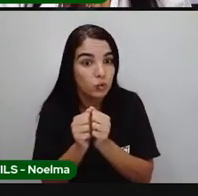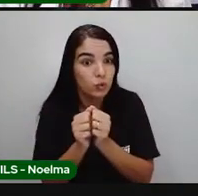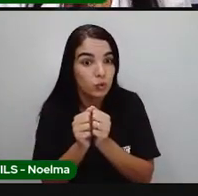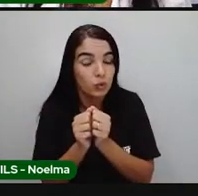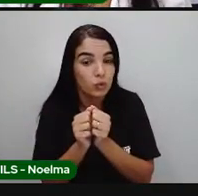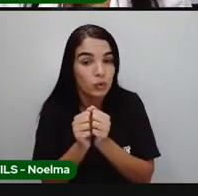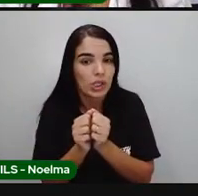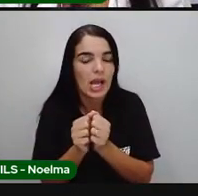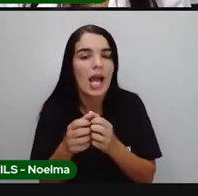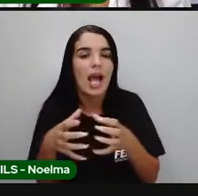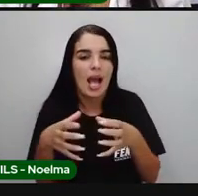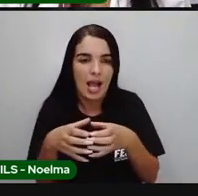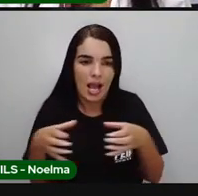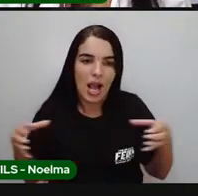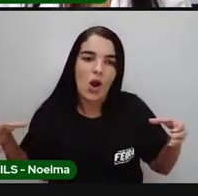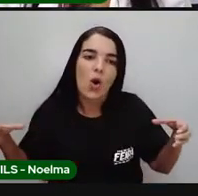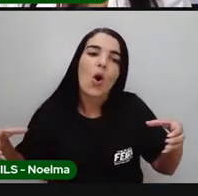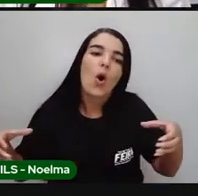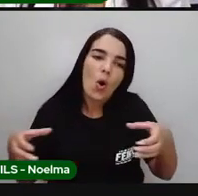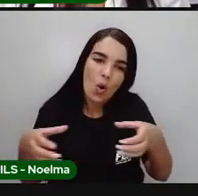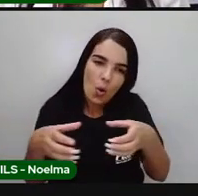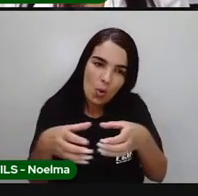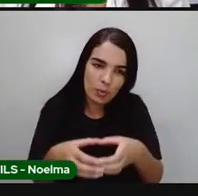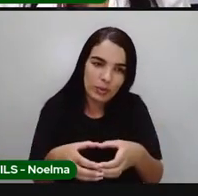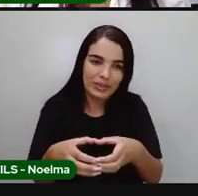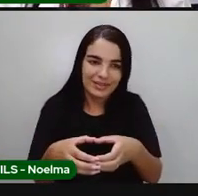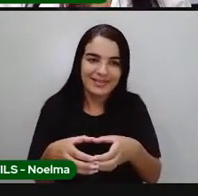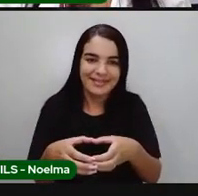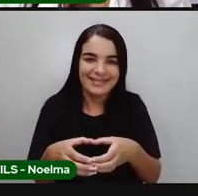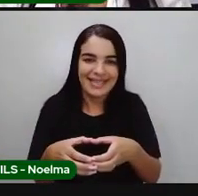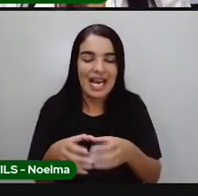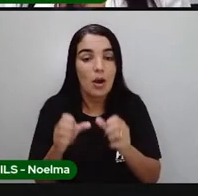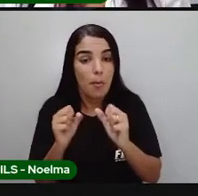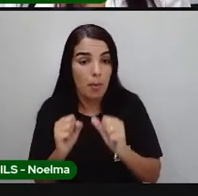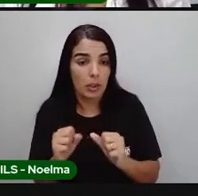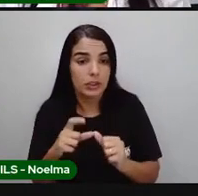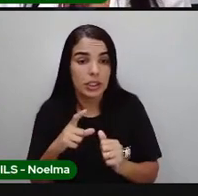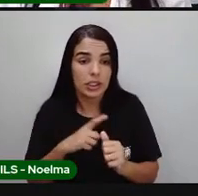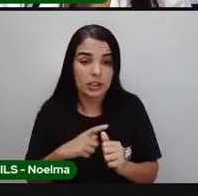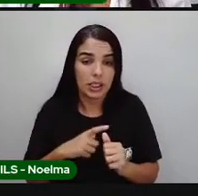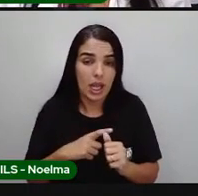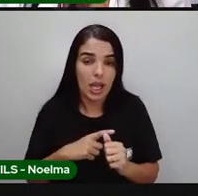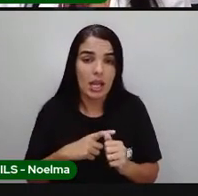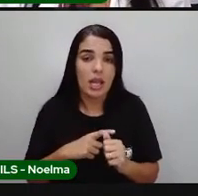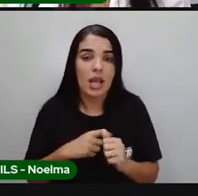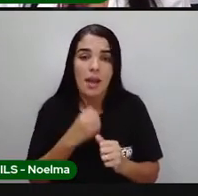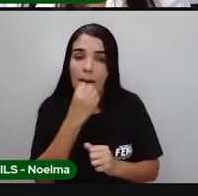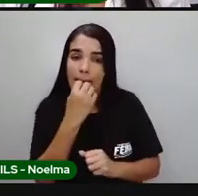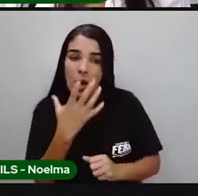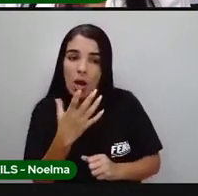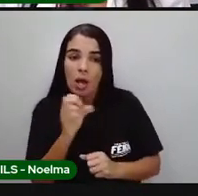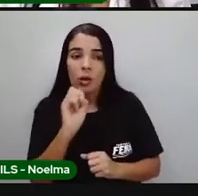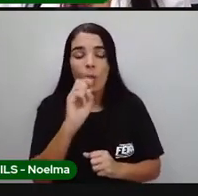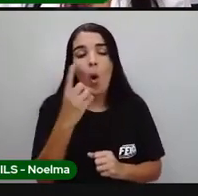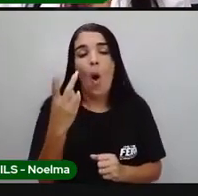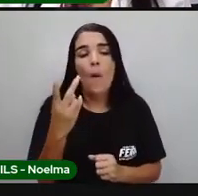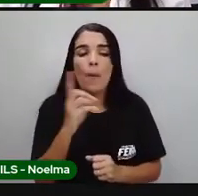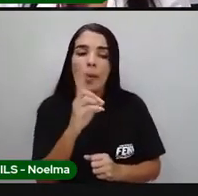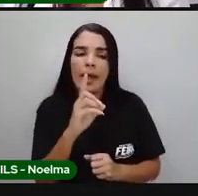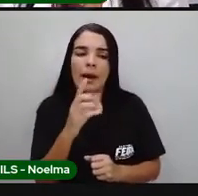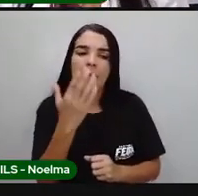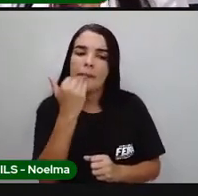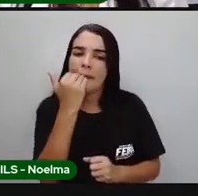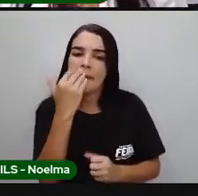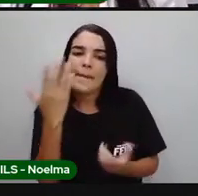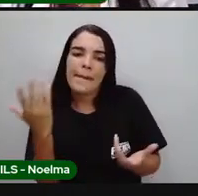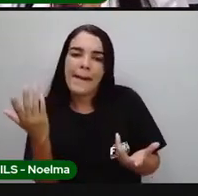comunidade. Que às vezes eles podem viver em harmonia ou de forma desarmônica. Desarmônica, por quê? Desarmônica, porque eles